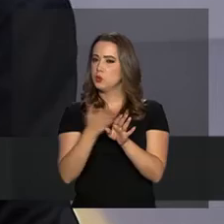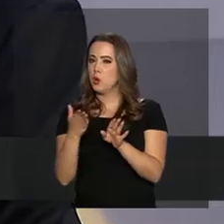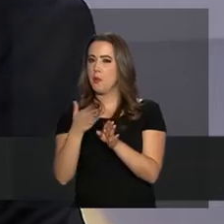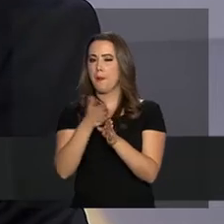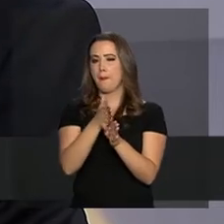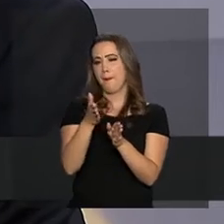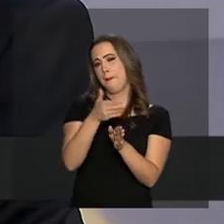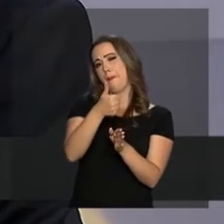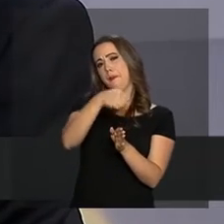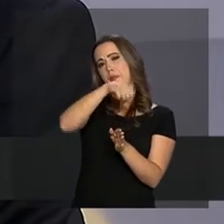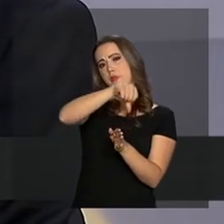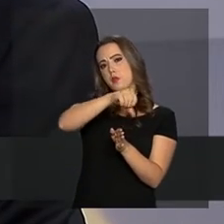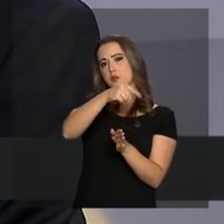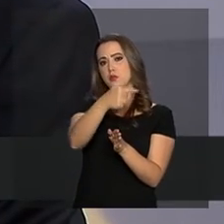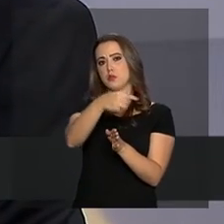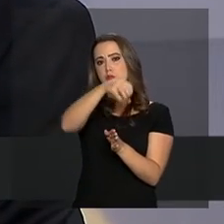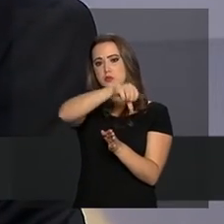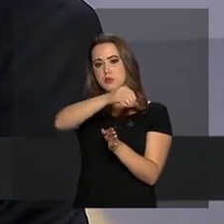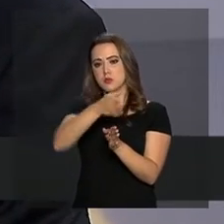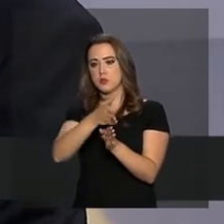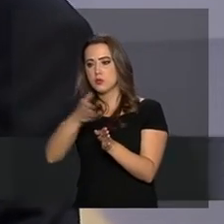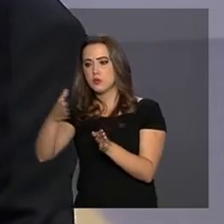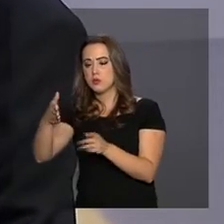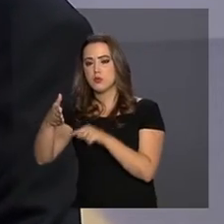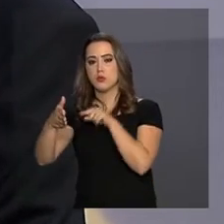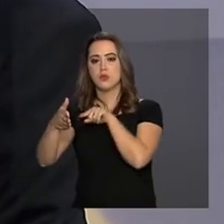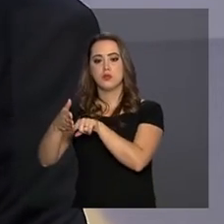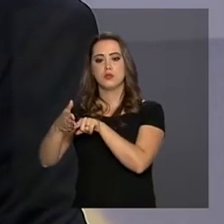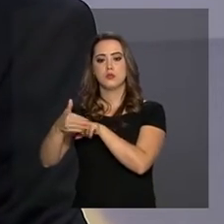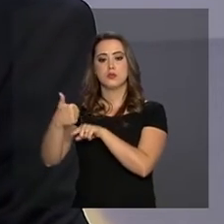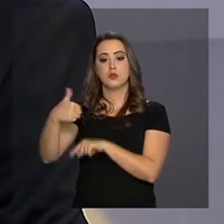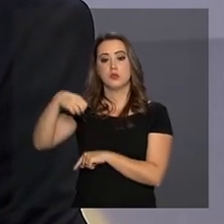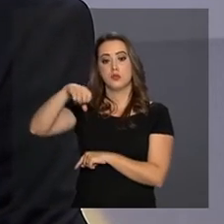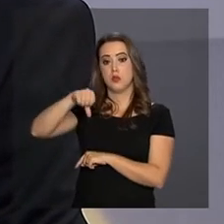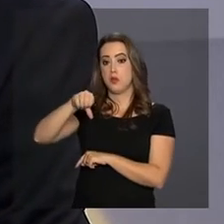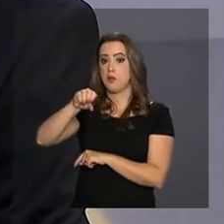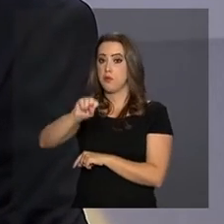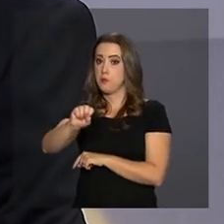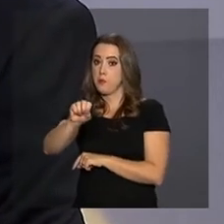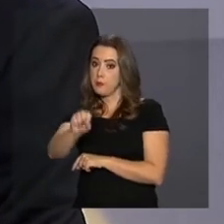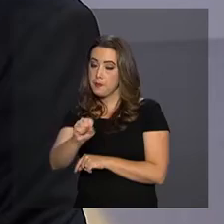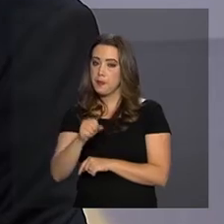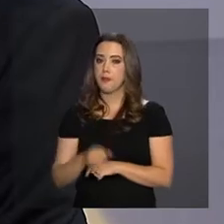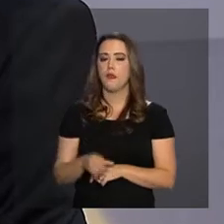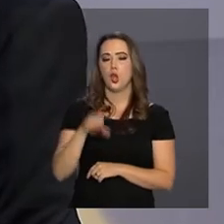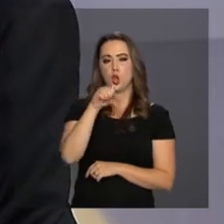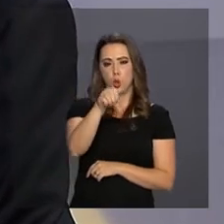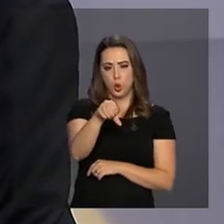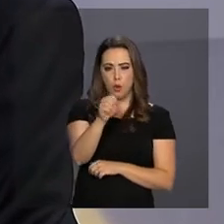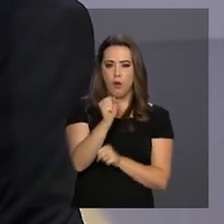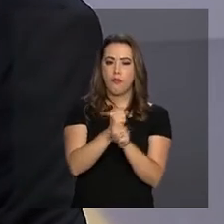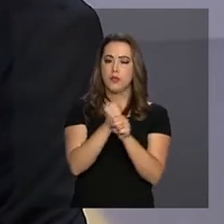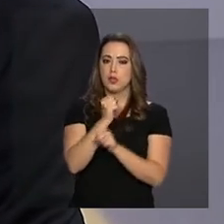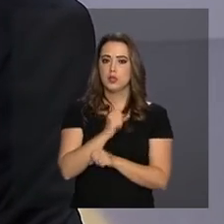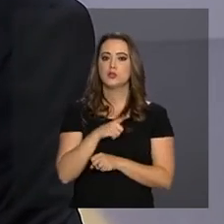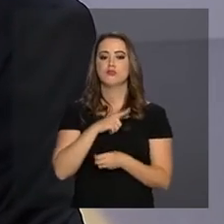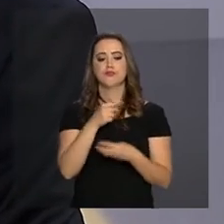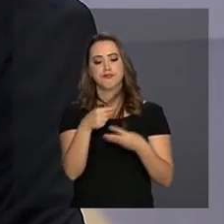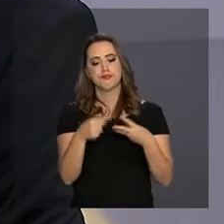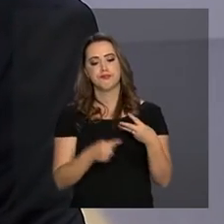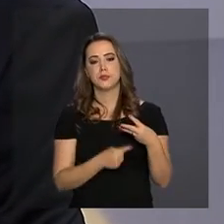1988, nove anos, pei três caros